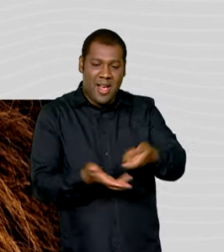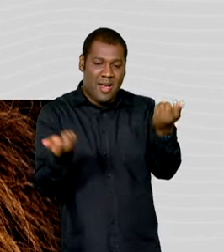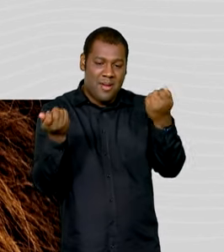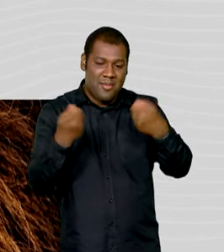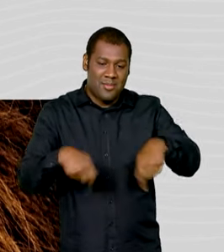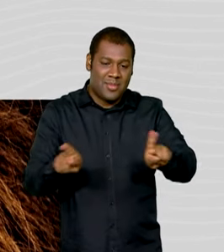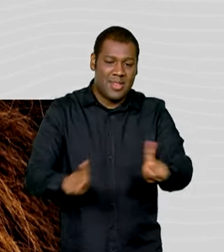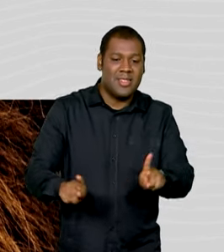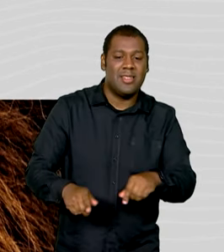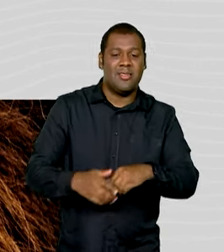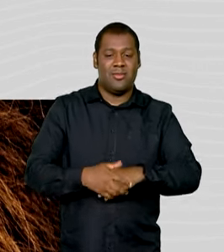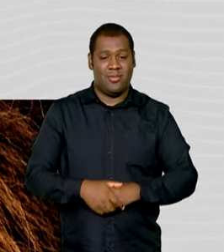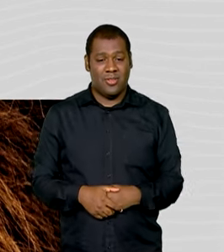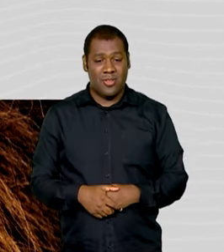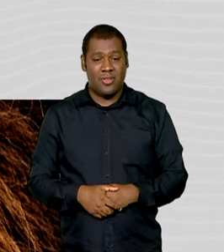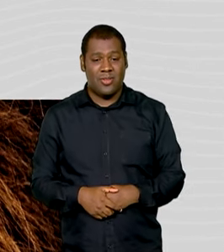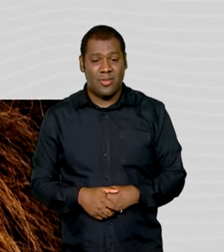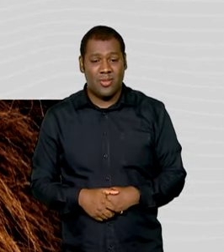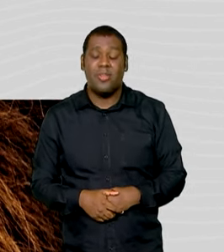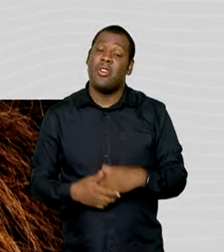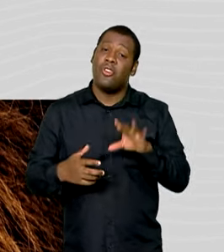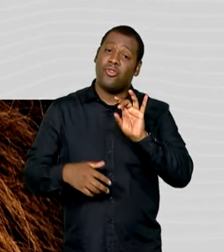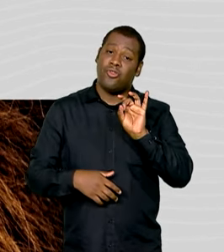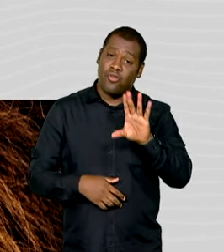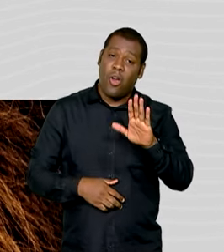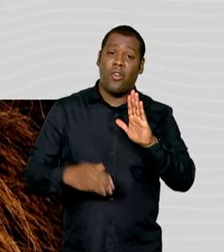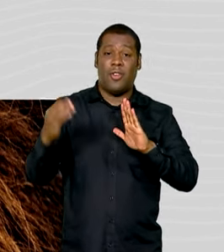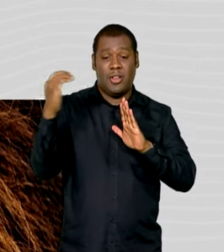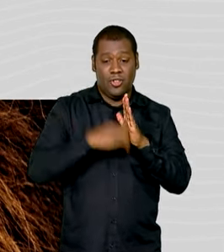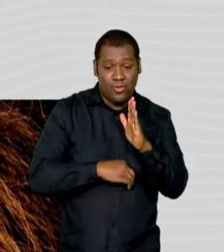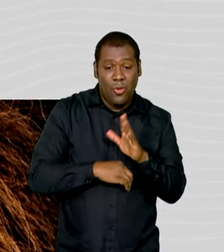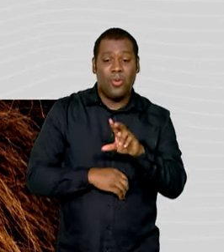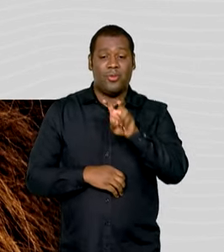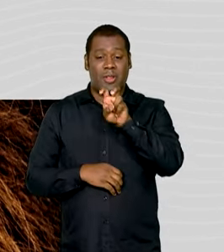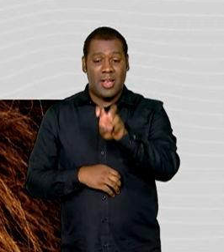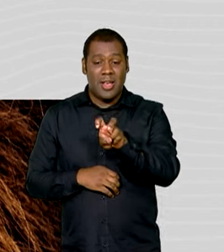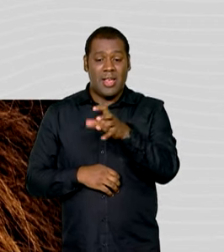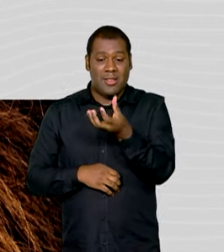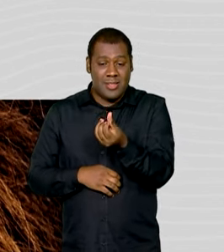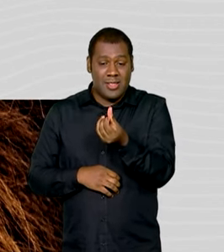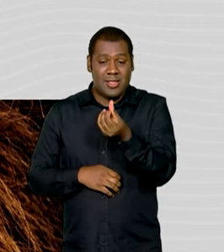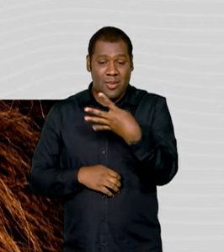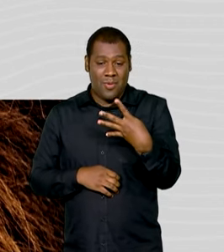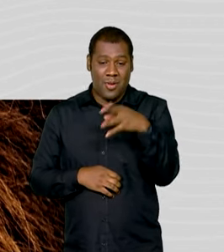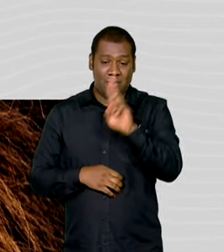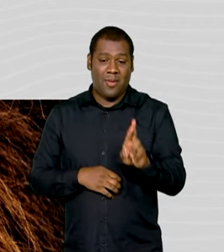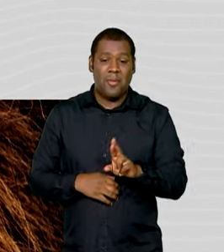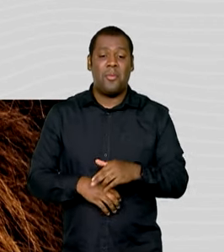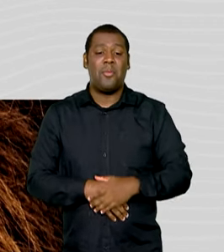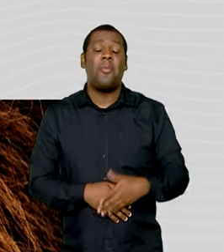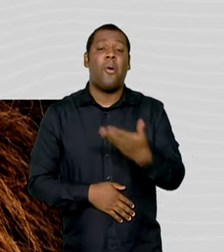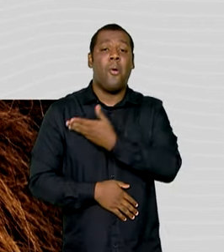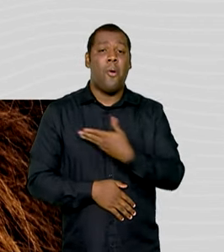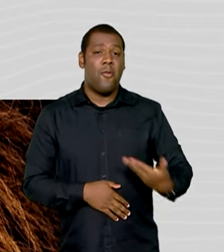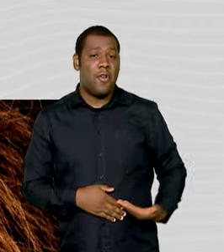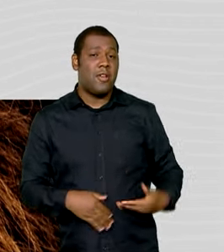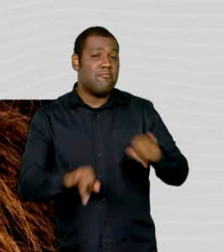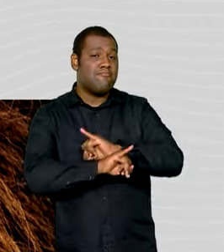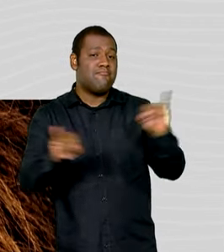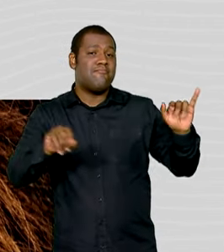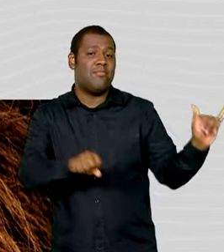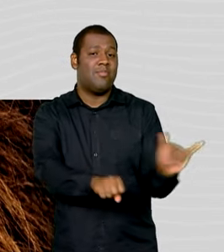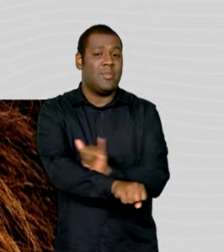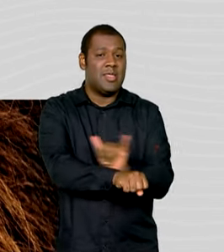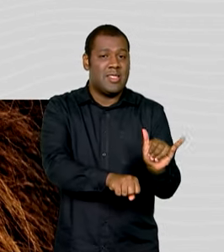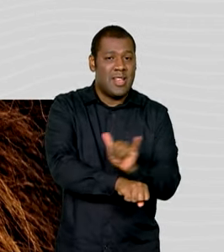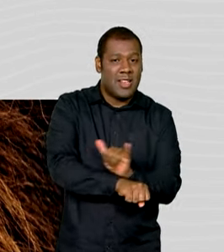simplificado de R$ 564,80. Para o governo, a medida vai reduzir